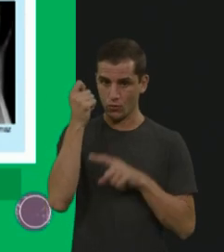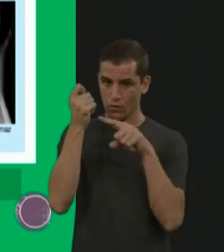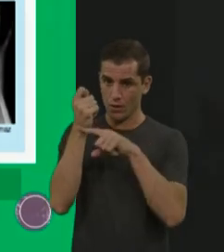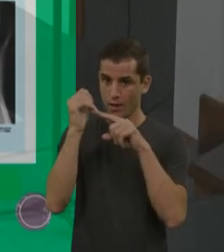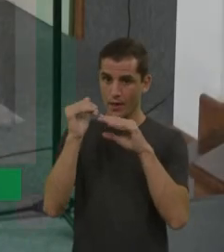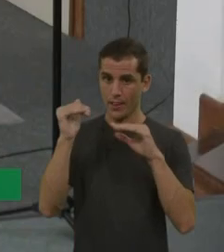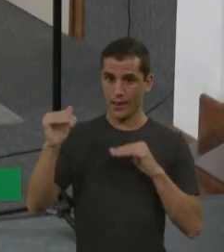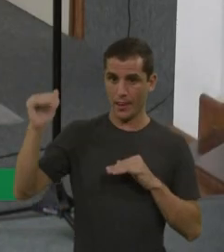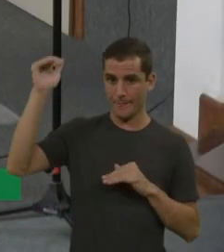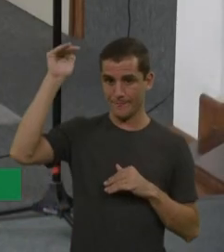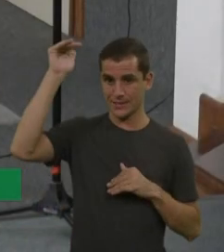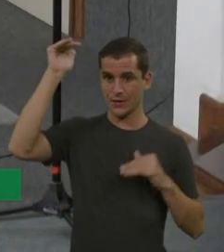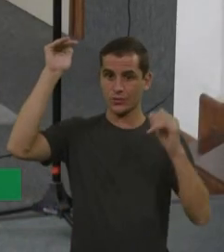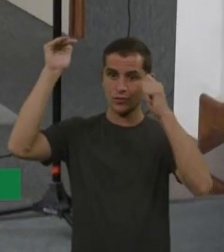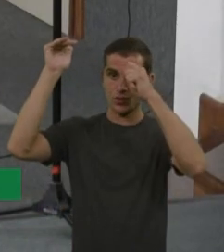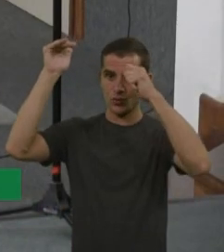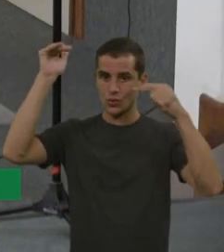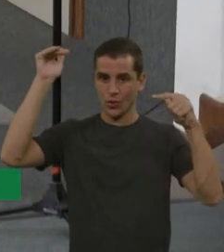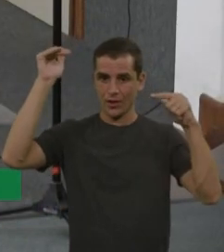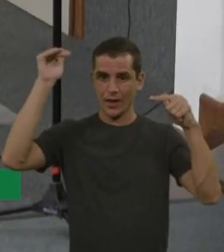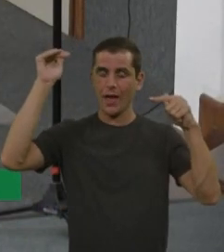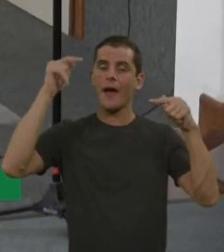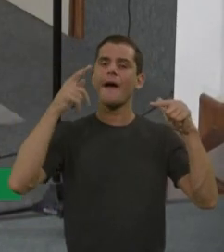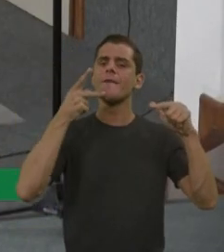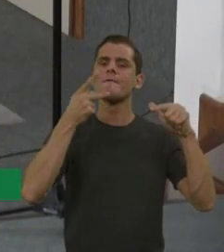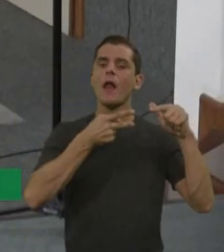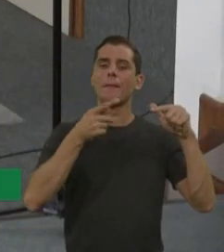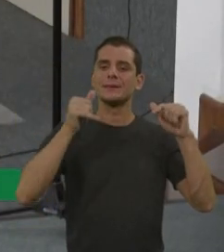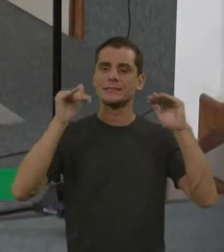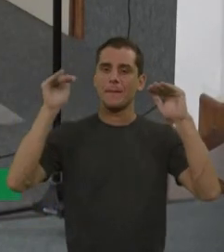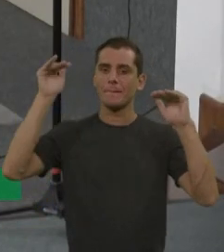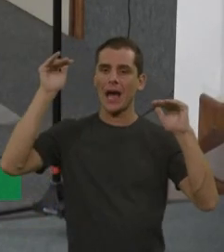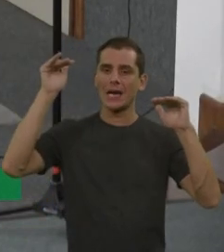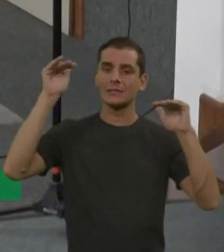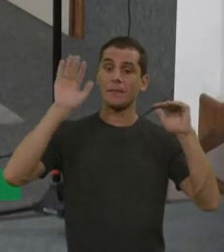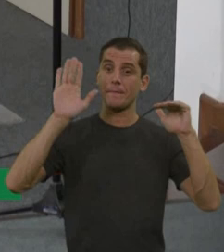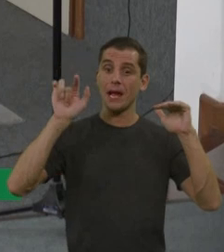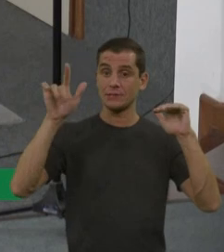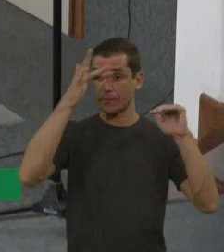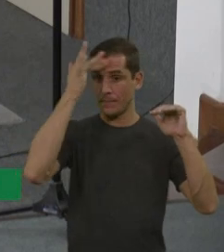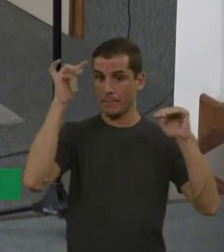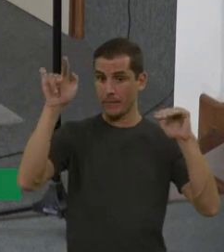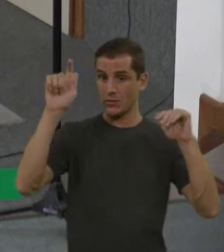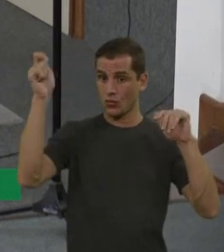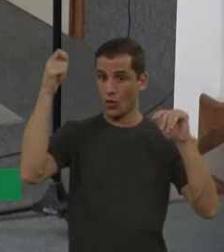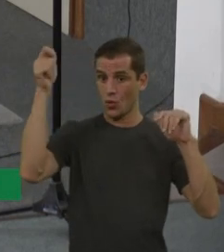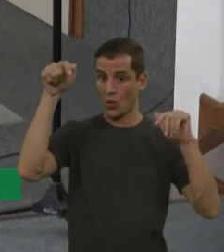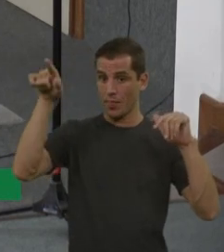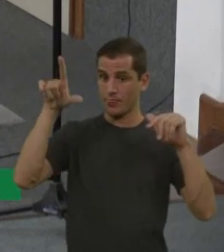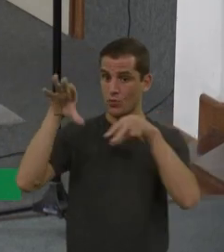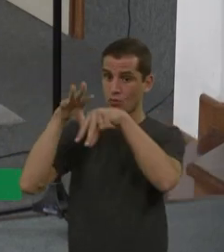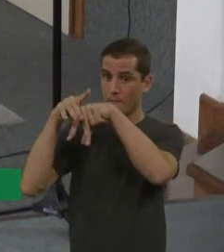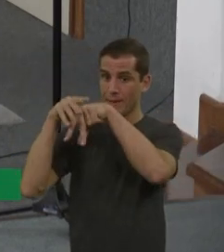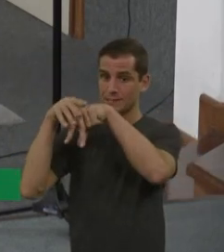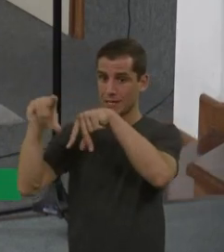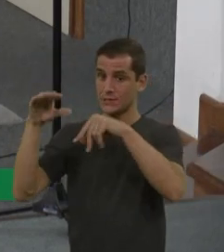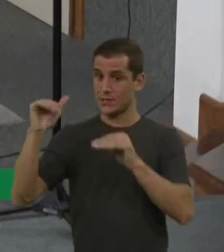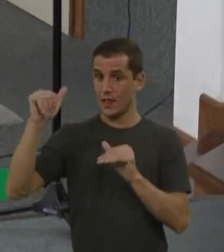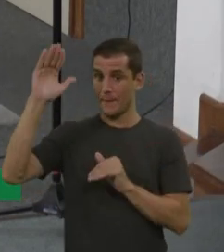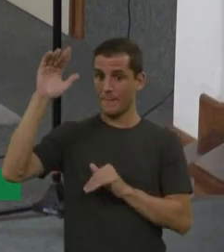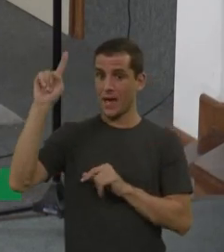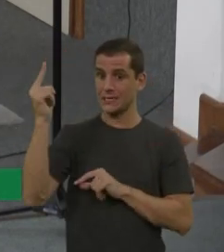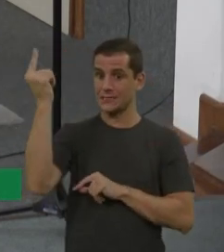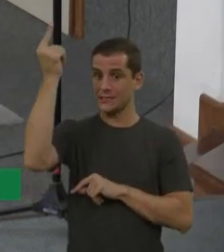alta que eu. Então, a gente fala em baixa estatura, né? Tudo bem que não é muito difícil, né? Estou de salto aqui, mas enfim. O diagnóstico dela levou